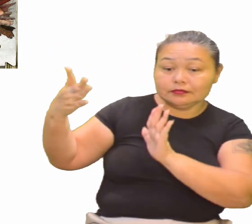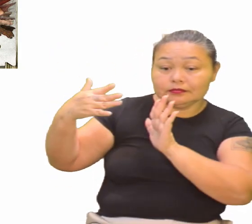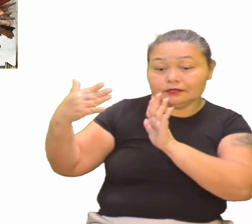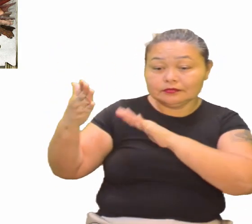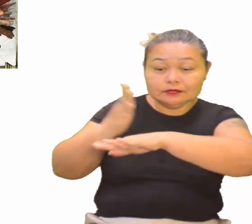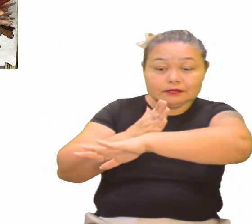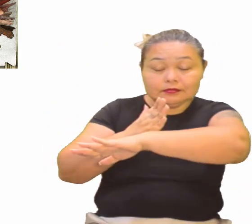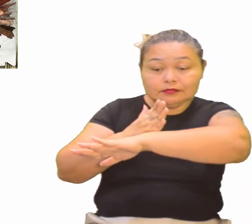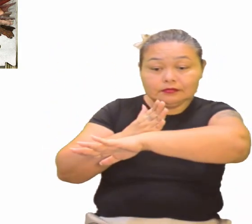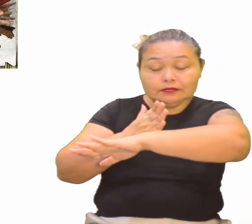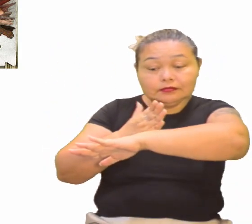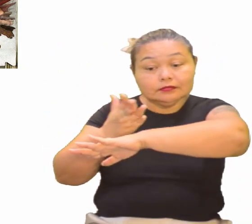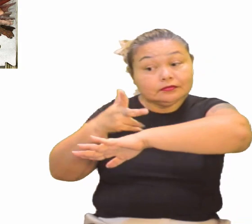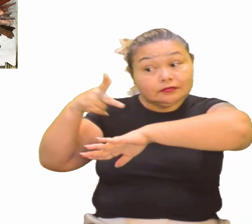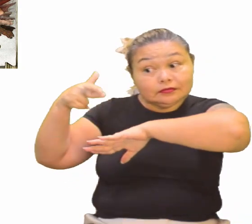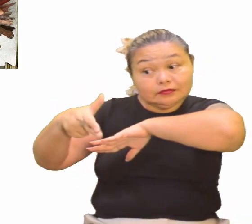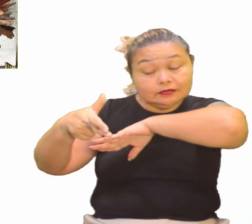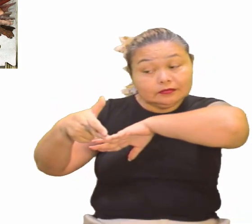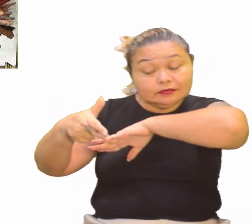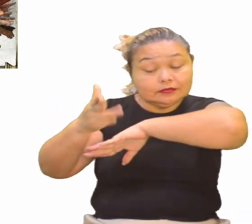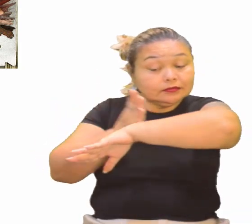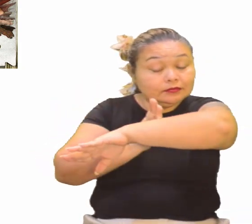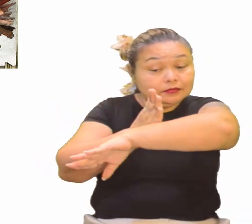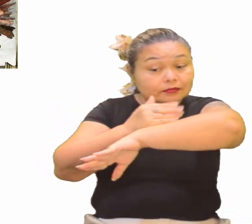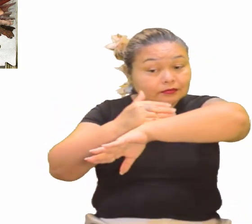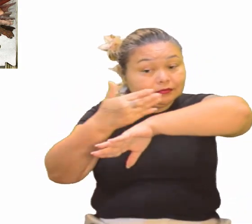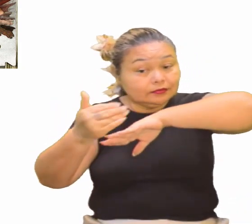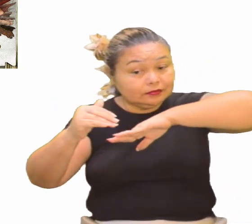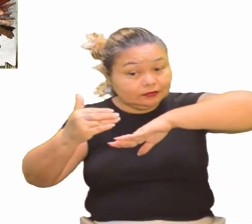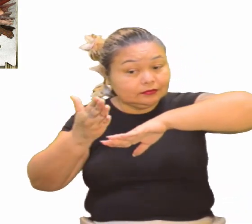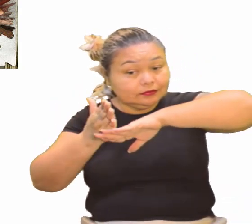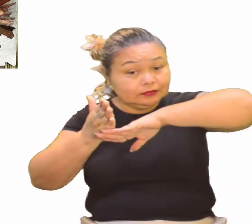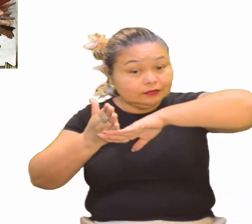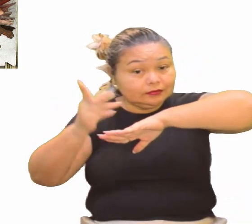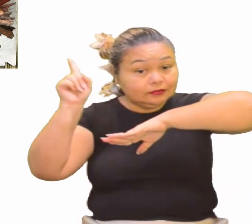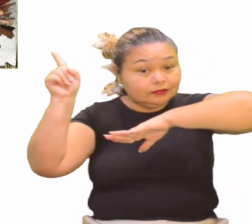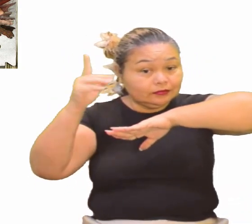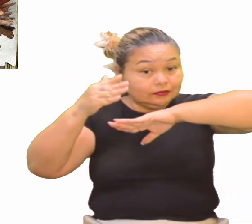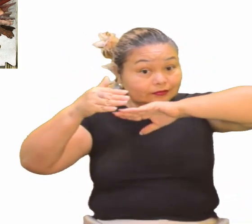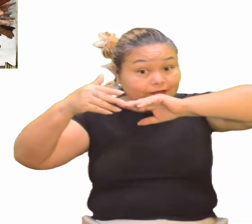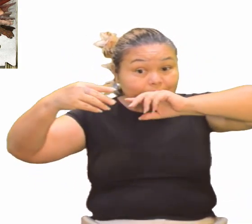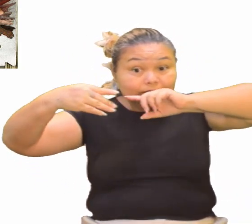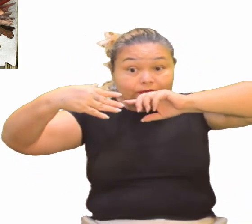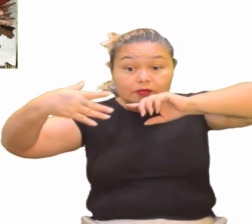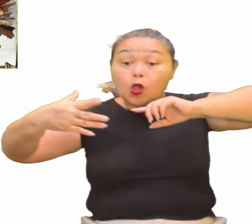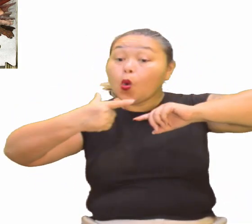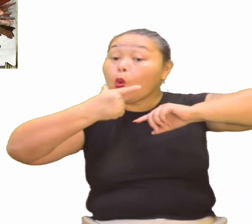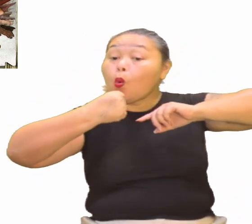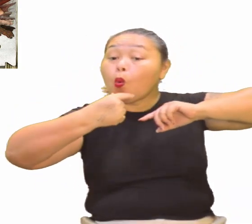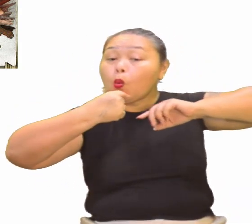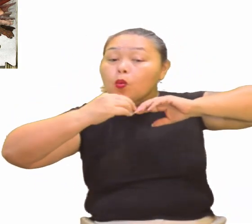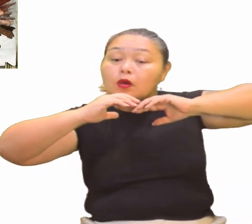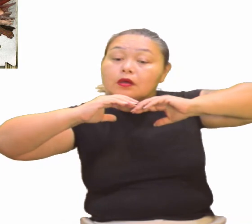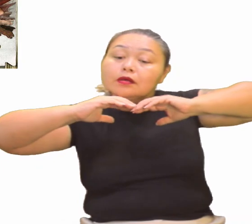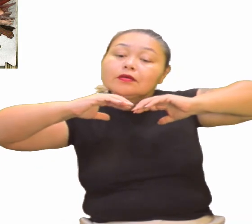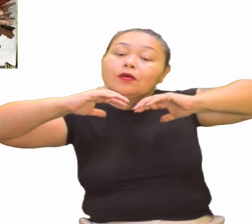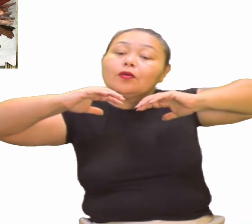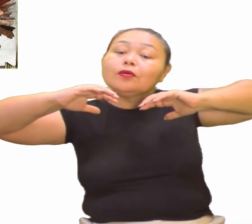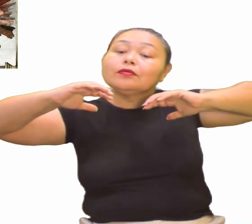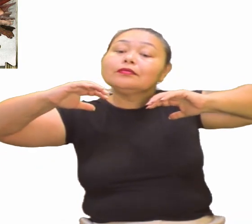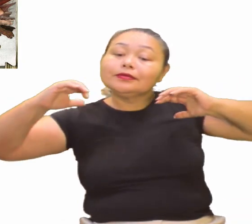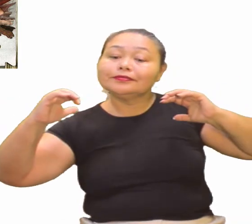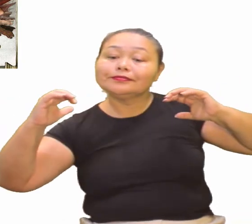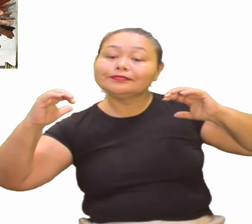Idade Média para a Moderna com esse, o homem se desligando do